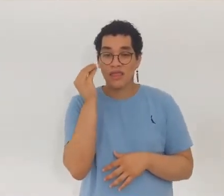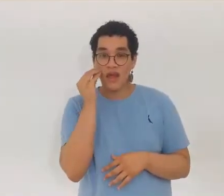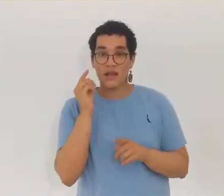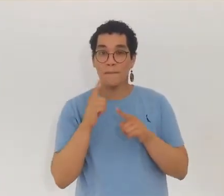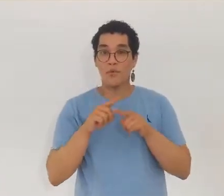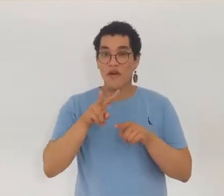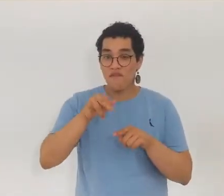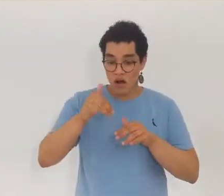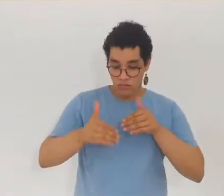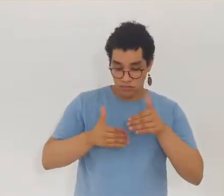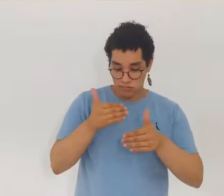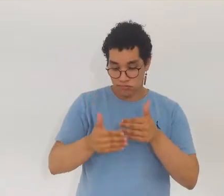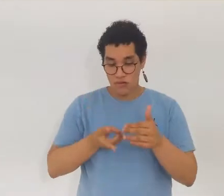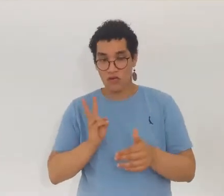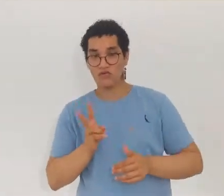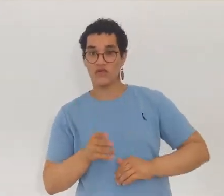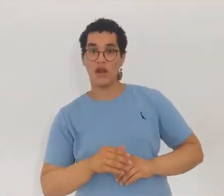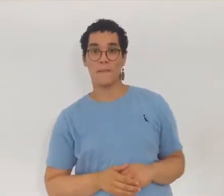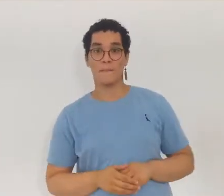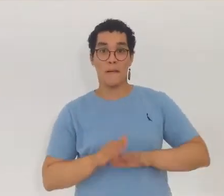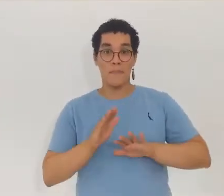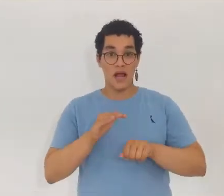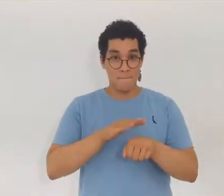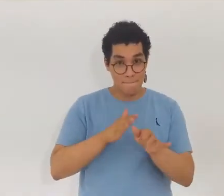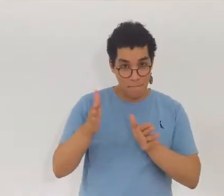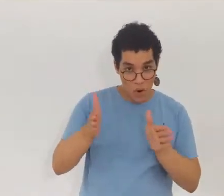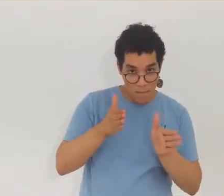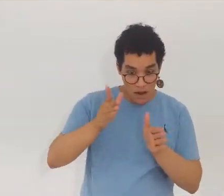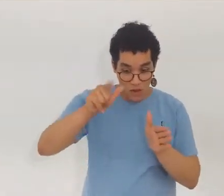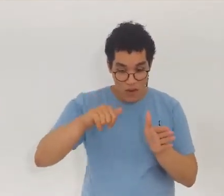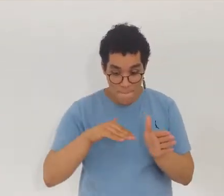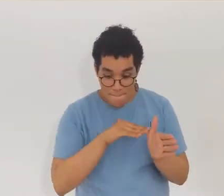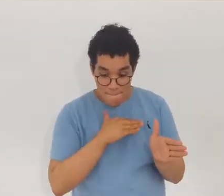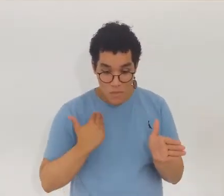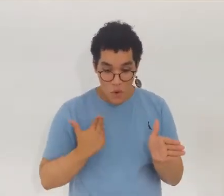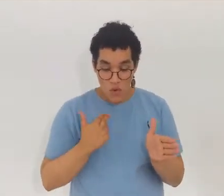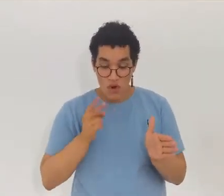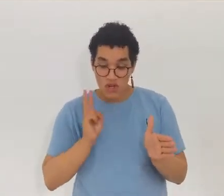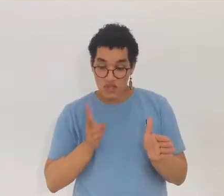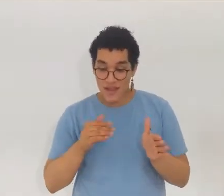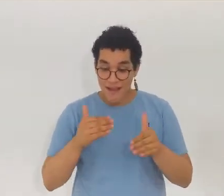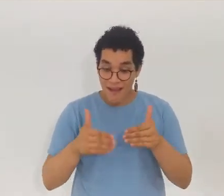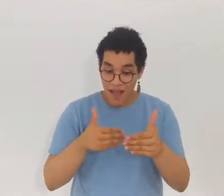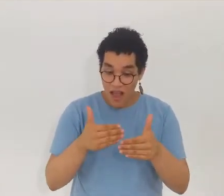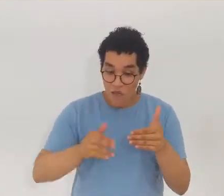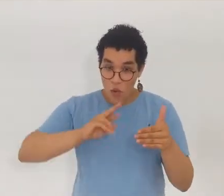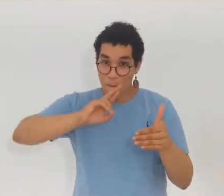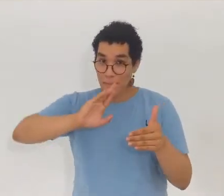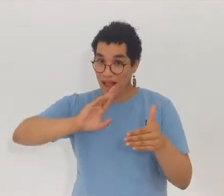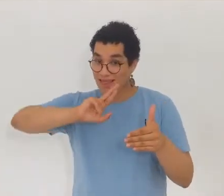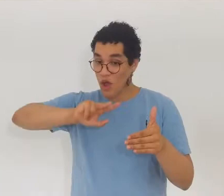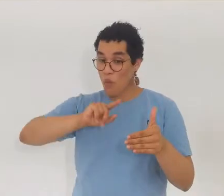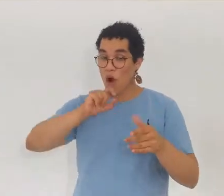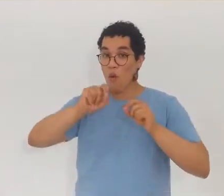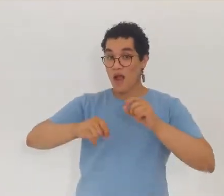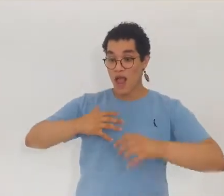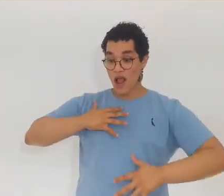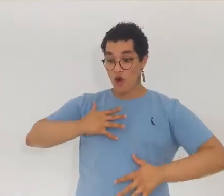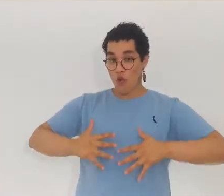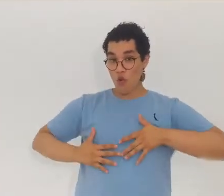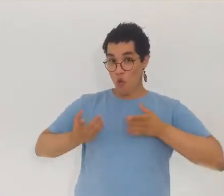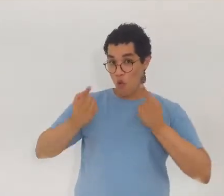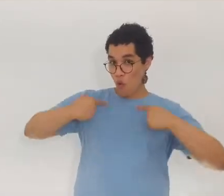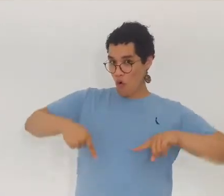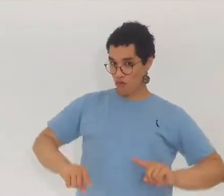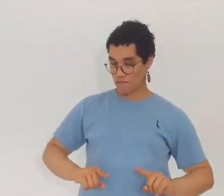auxilia no nosso processo evolutivo. Mas após o desencarne, permaneceremos nesse caminho, mas não mais